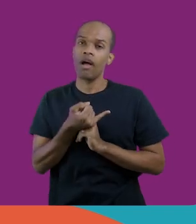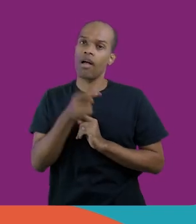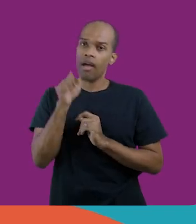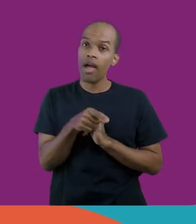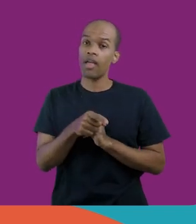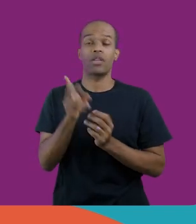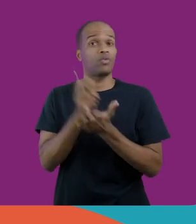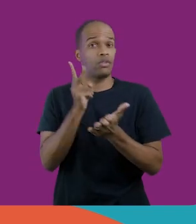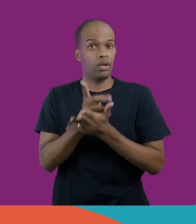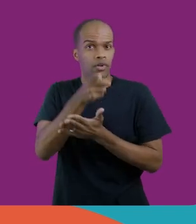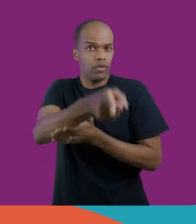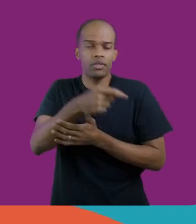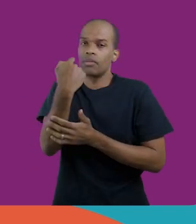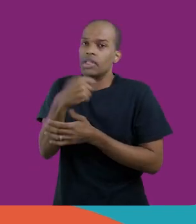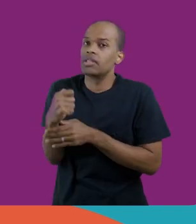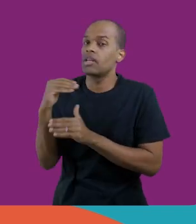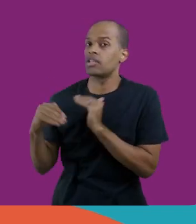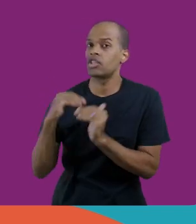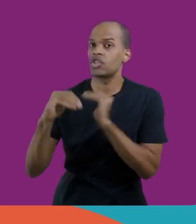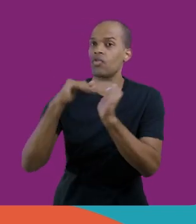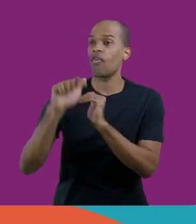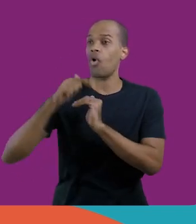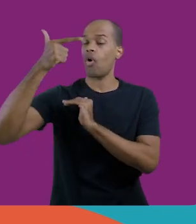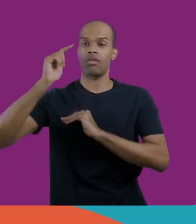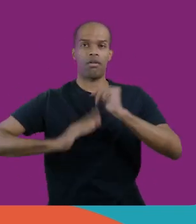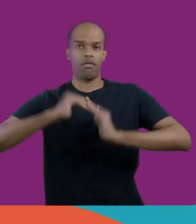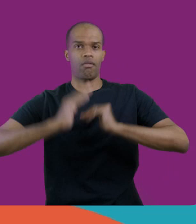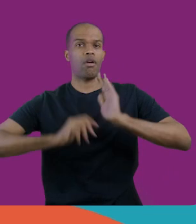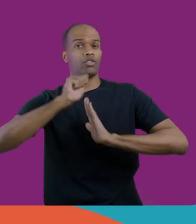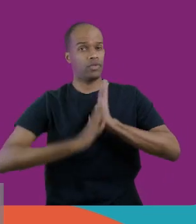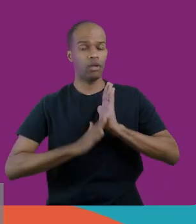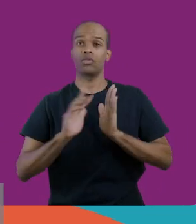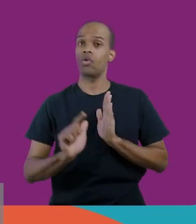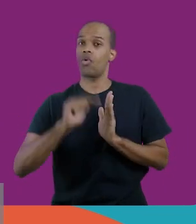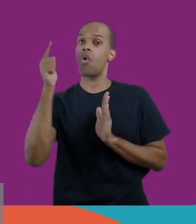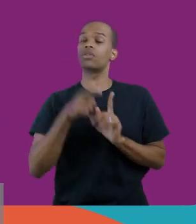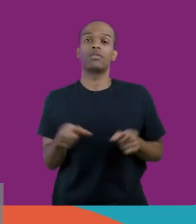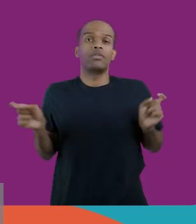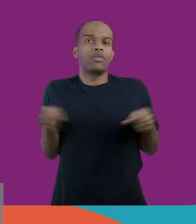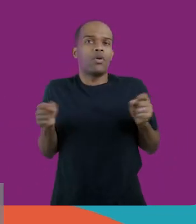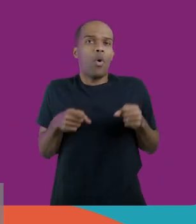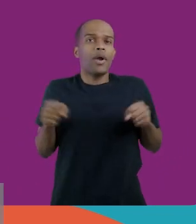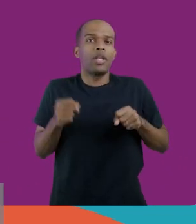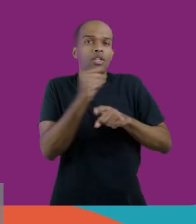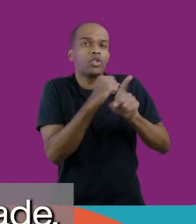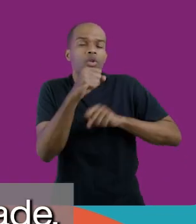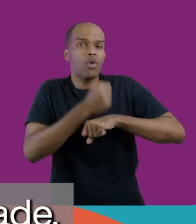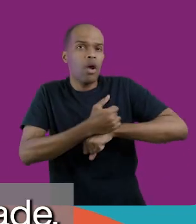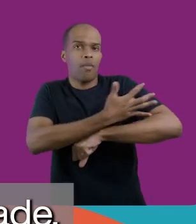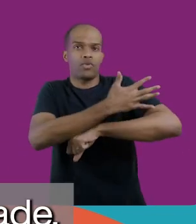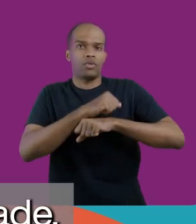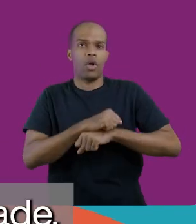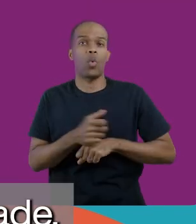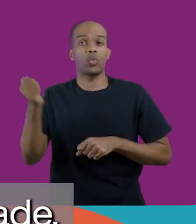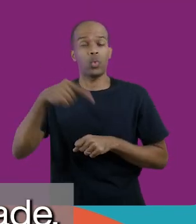frente, volta e meia você tem que desenvolver outras atividades, outras competências socioemocionais do que